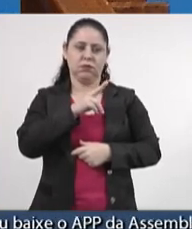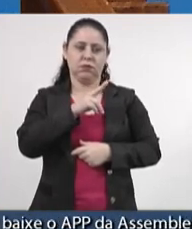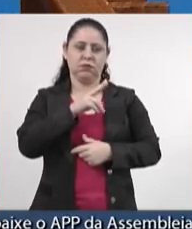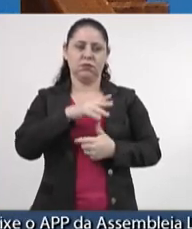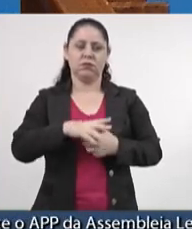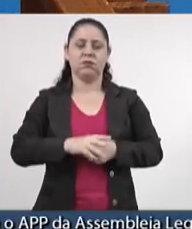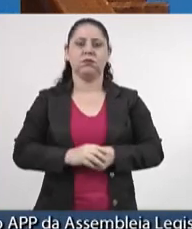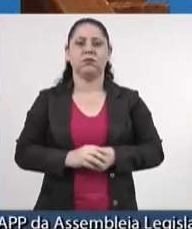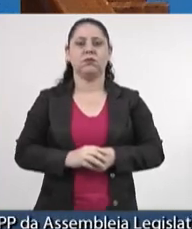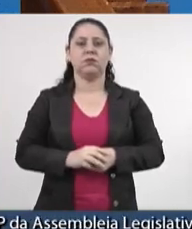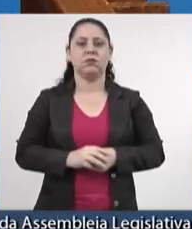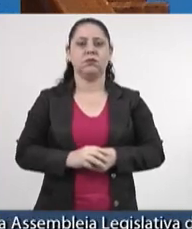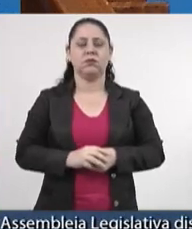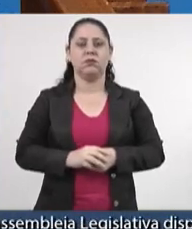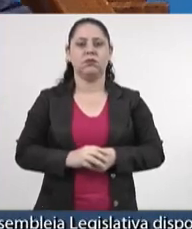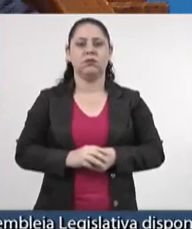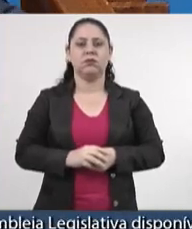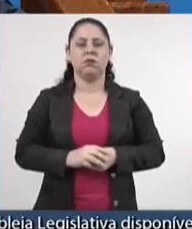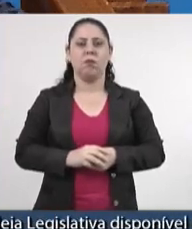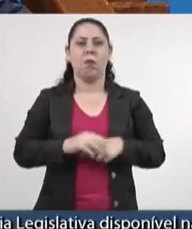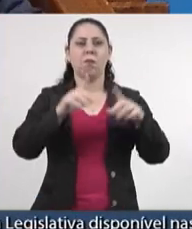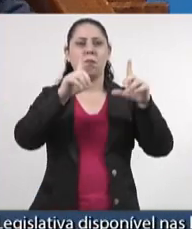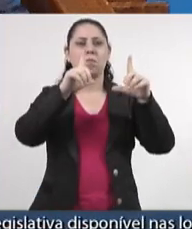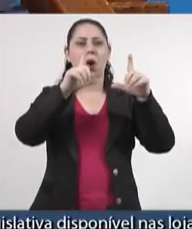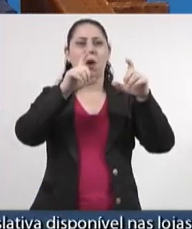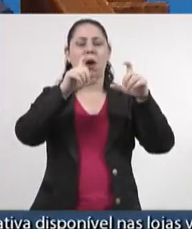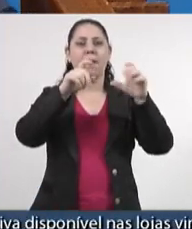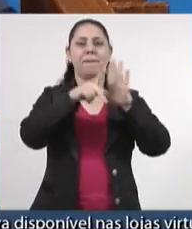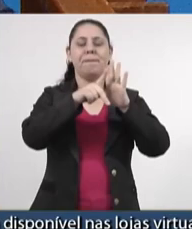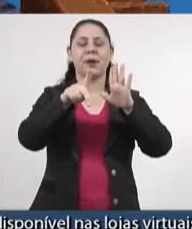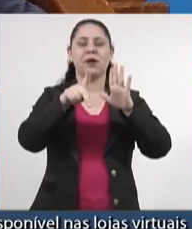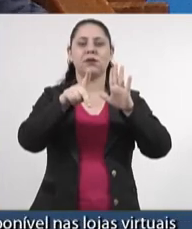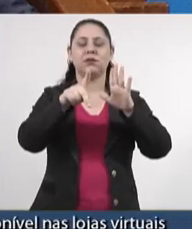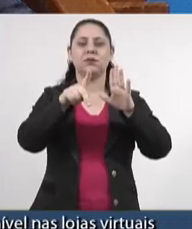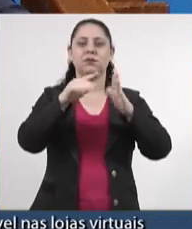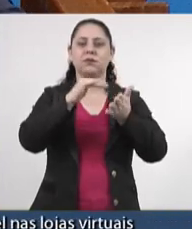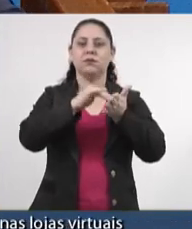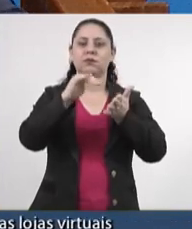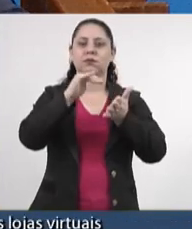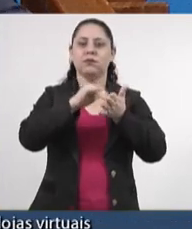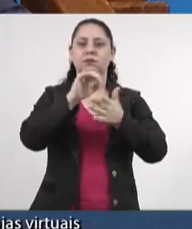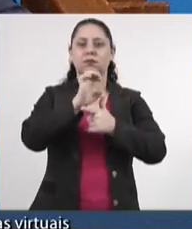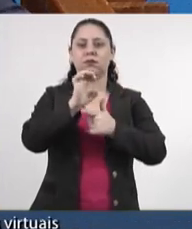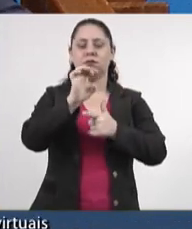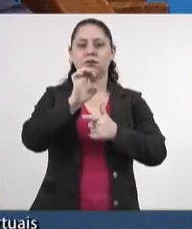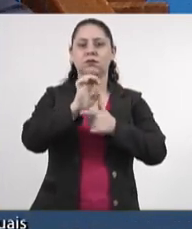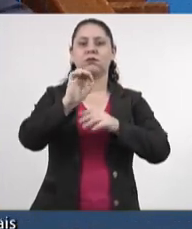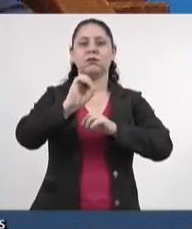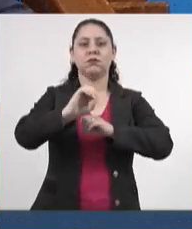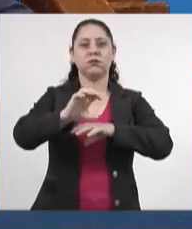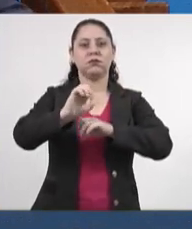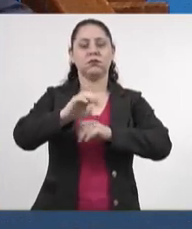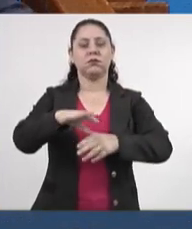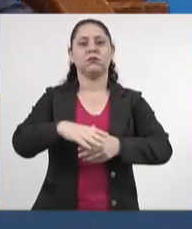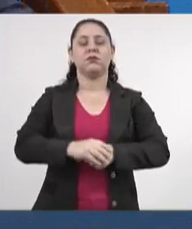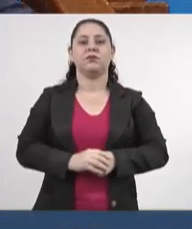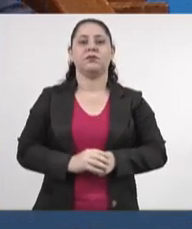post, uma matéria da Secretaria de Estado e Educação.